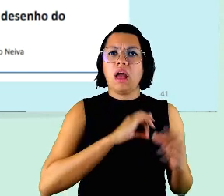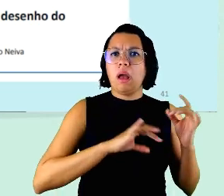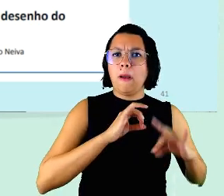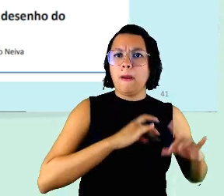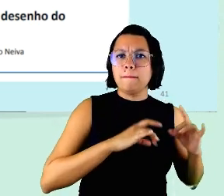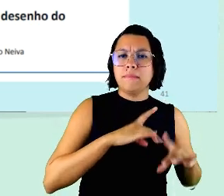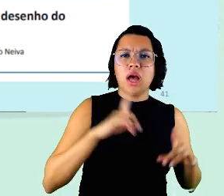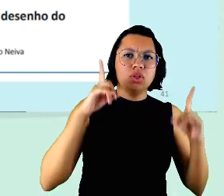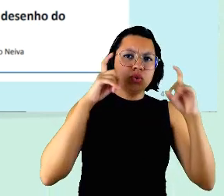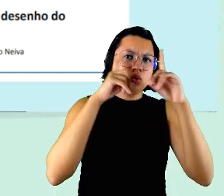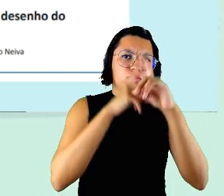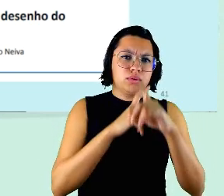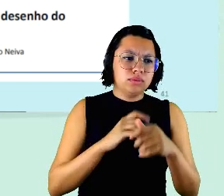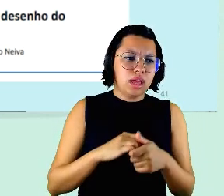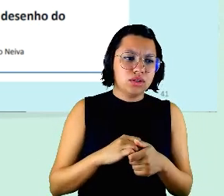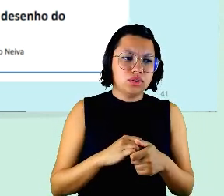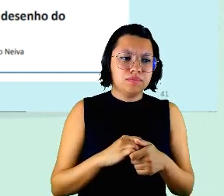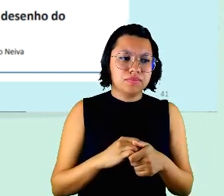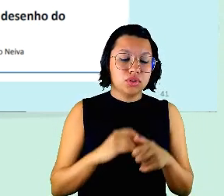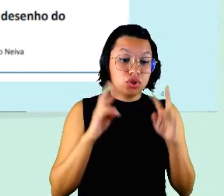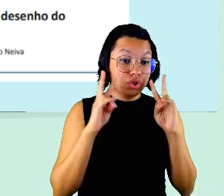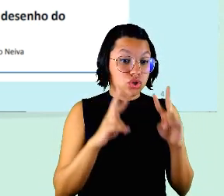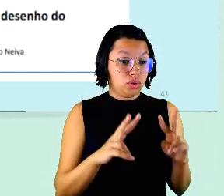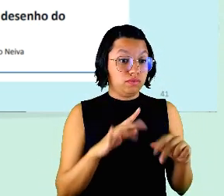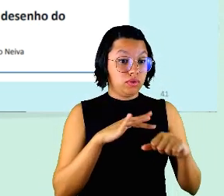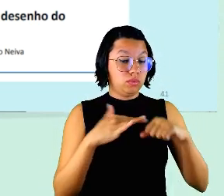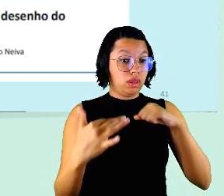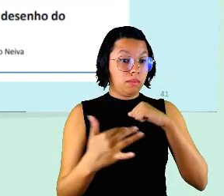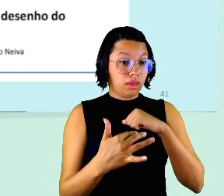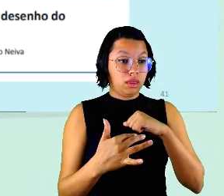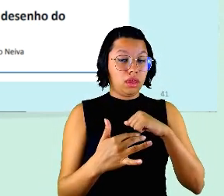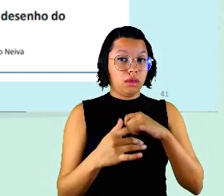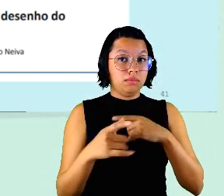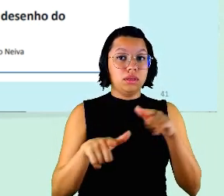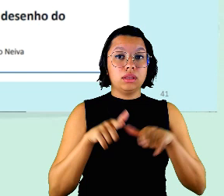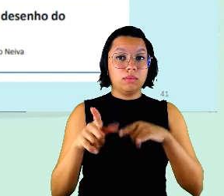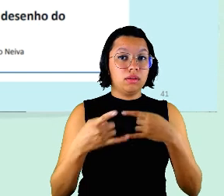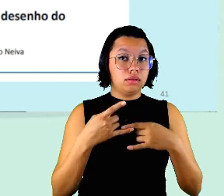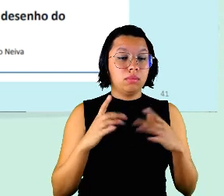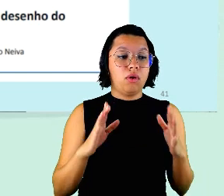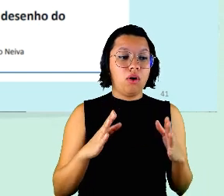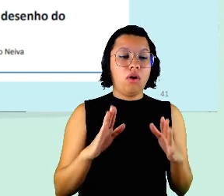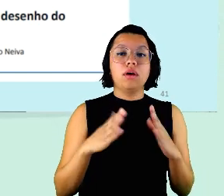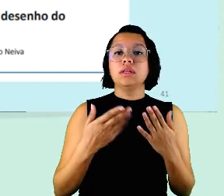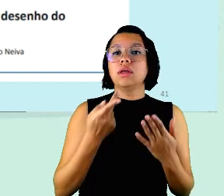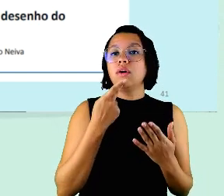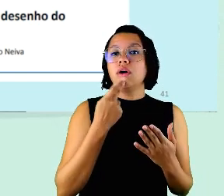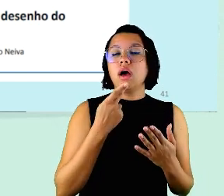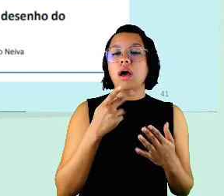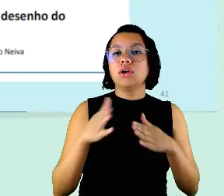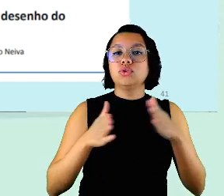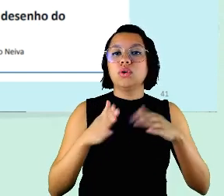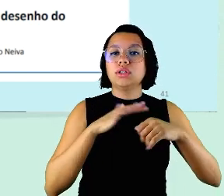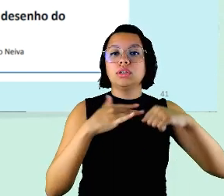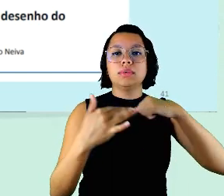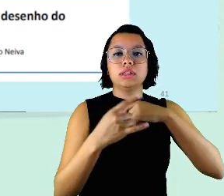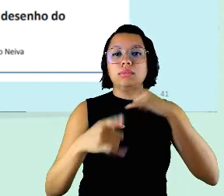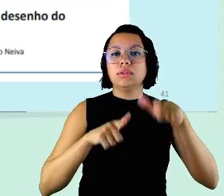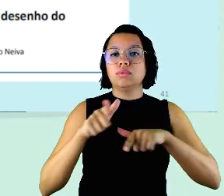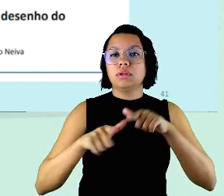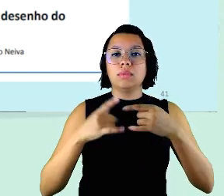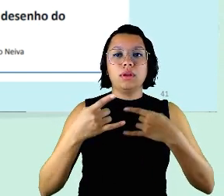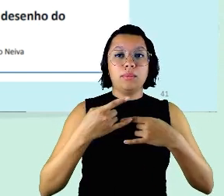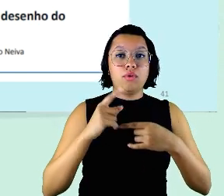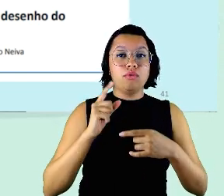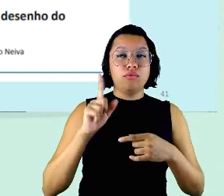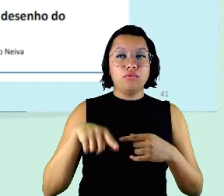dificuldades que a gente passou a ver no trabalho remoto então o eu quero dizer é o trabalho remoto durante a pandemia ele foi um pouco